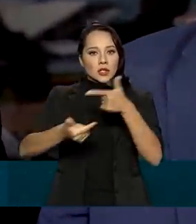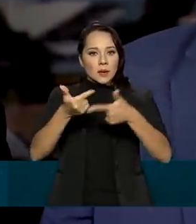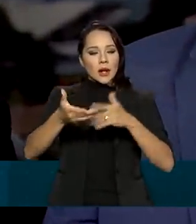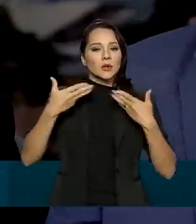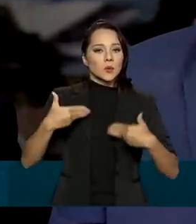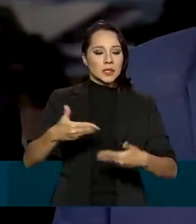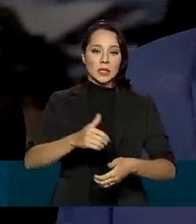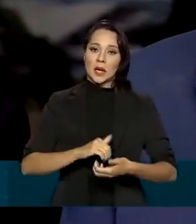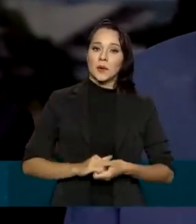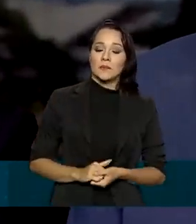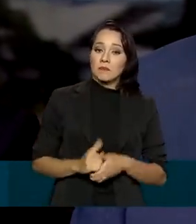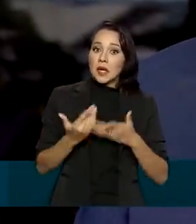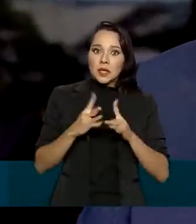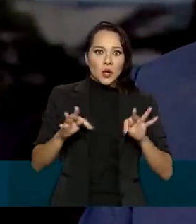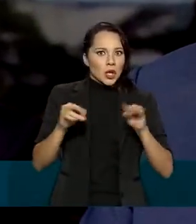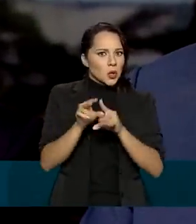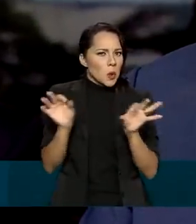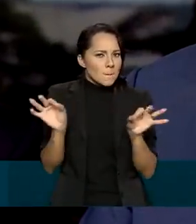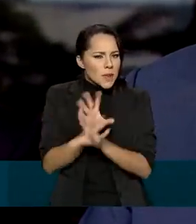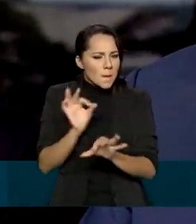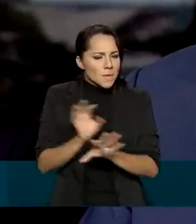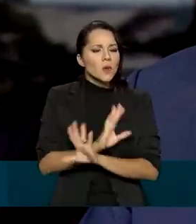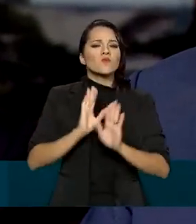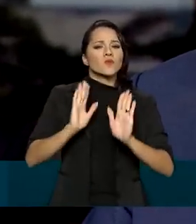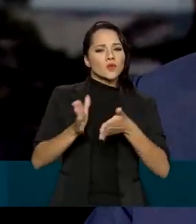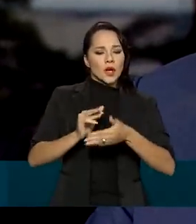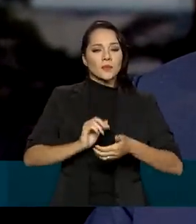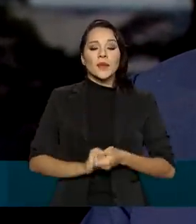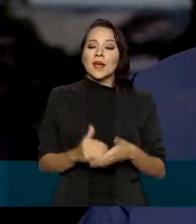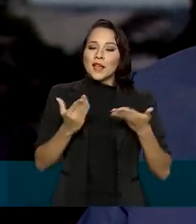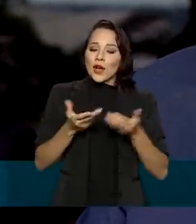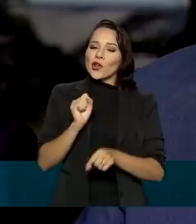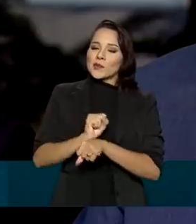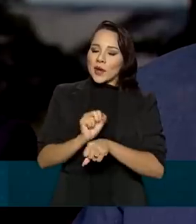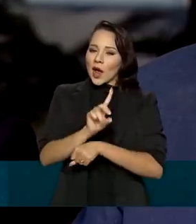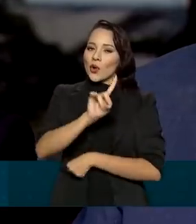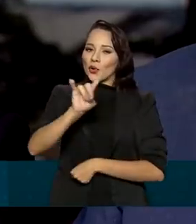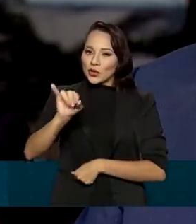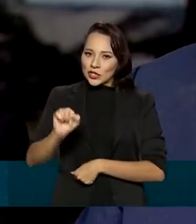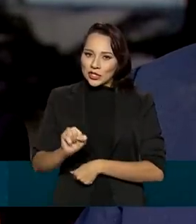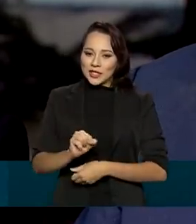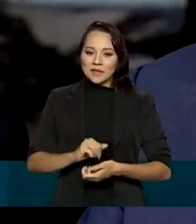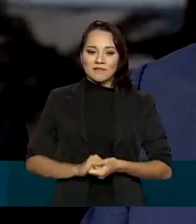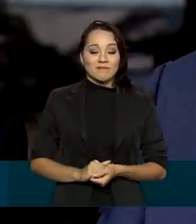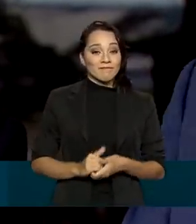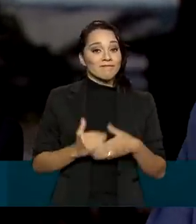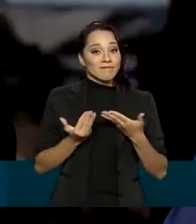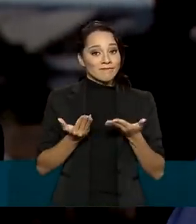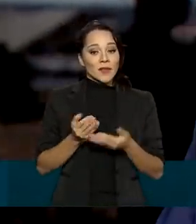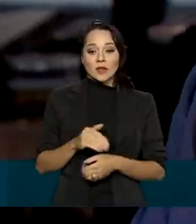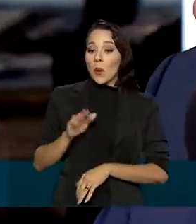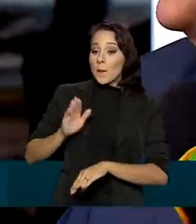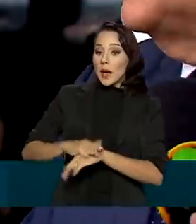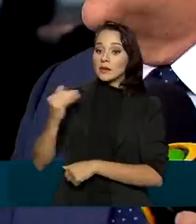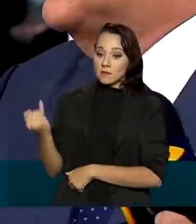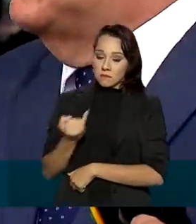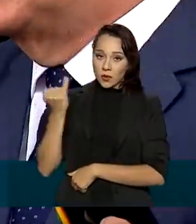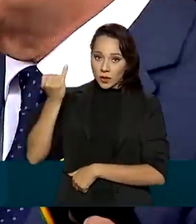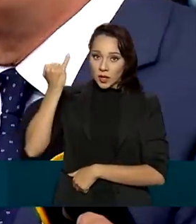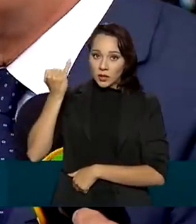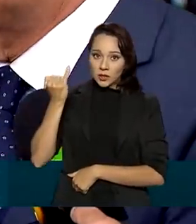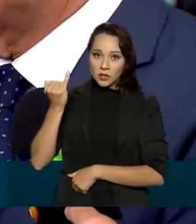Ministério. Então, assim, está tudo pronto, está tudo preparado. E agora é só aguardar o dia da O mais importante,